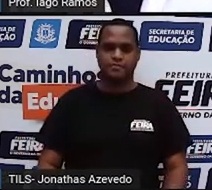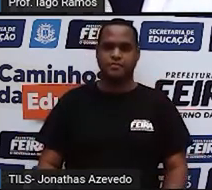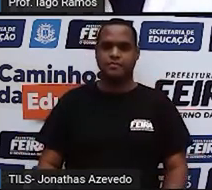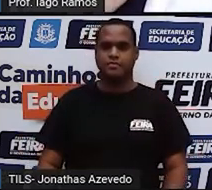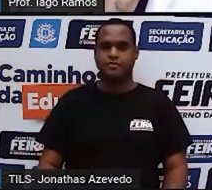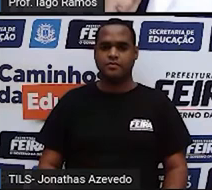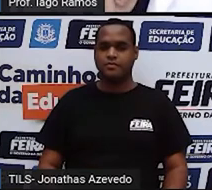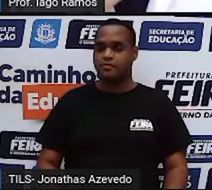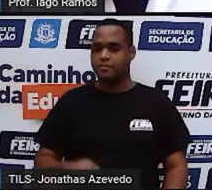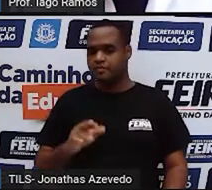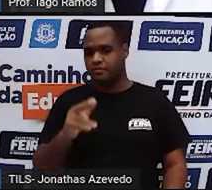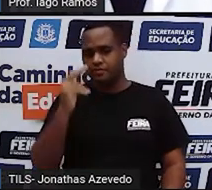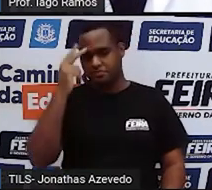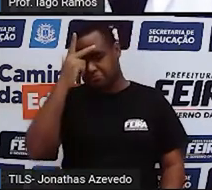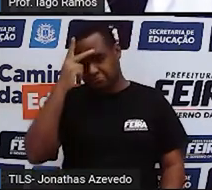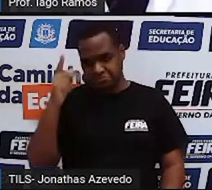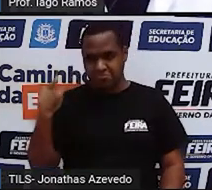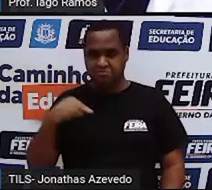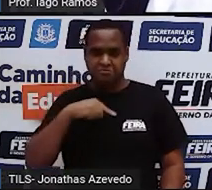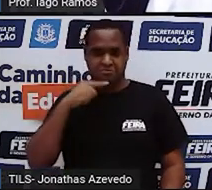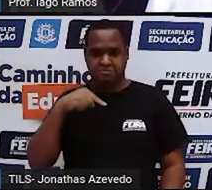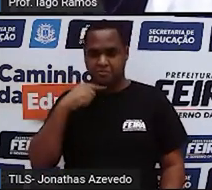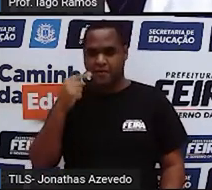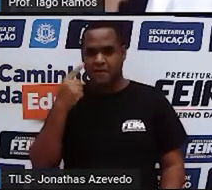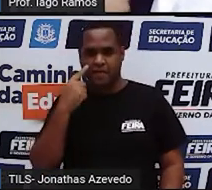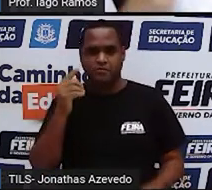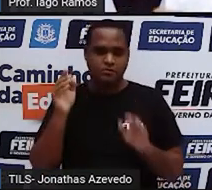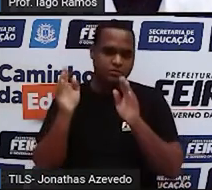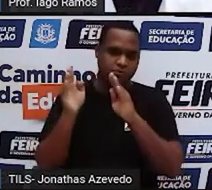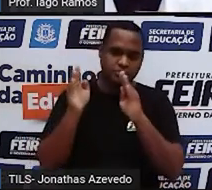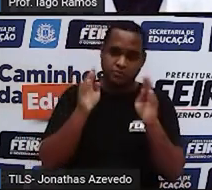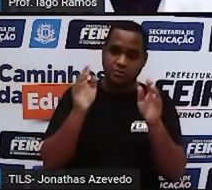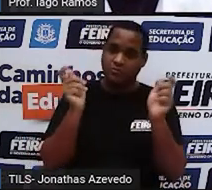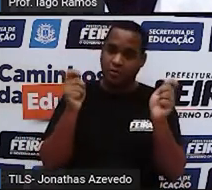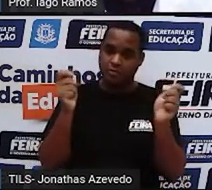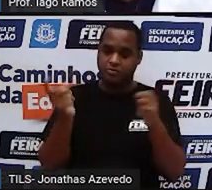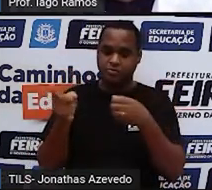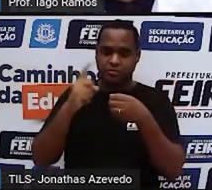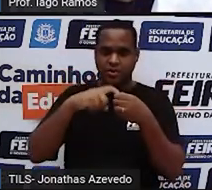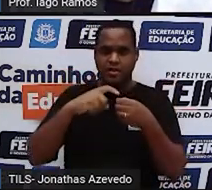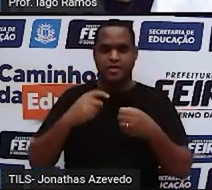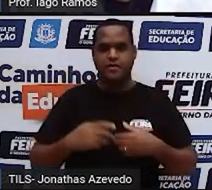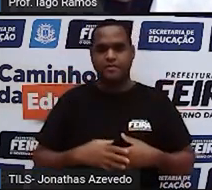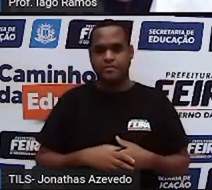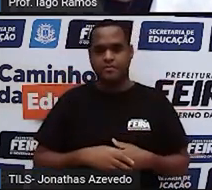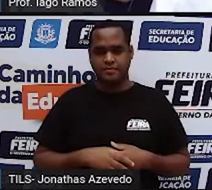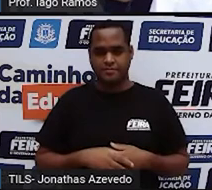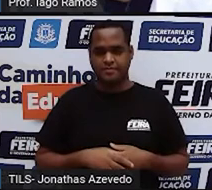Caso alguém, caso você não tenha acompanhado, eu vou voltar. Olha só.